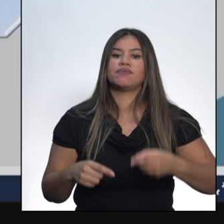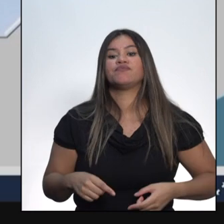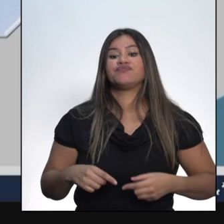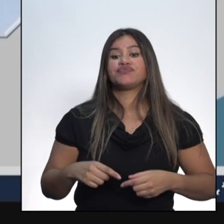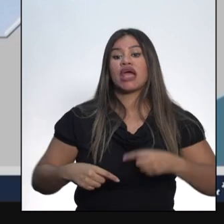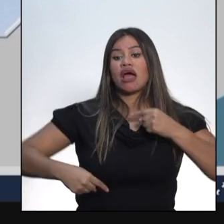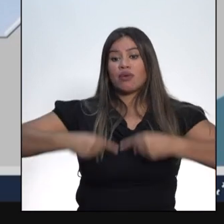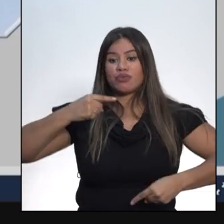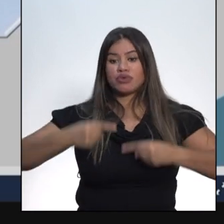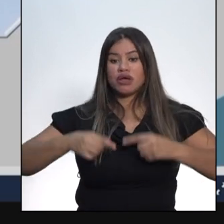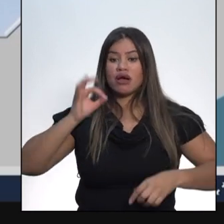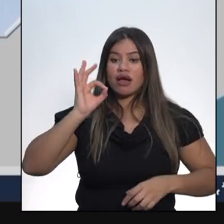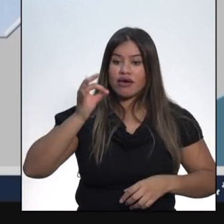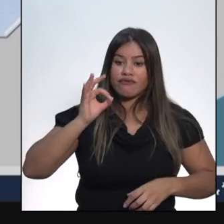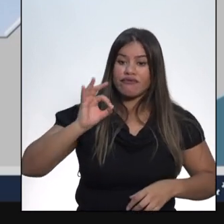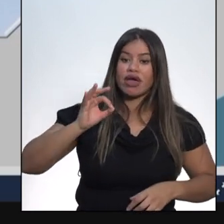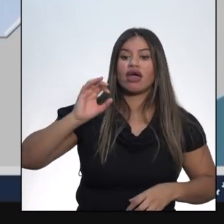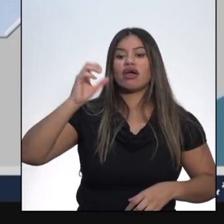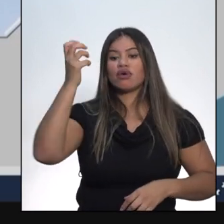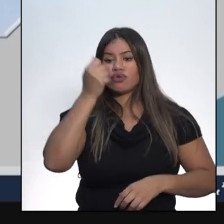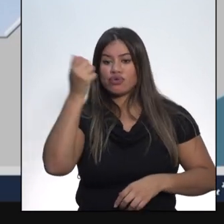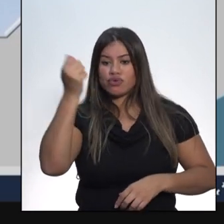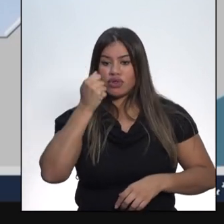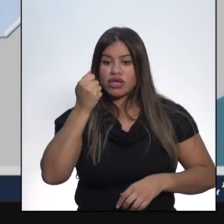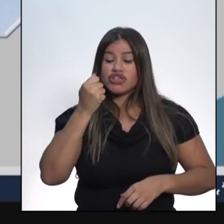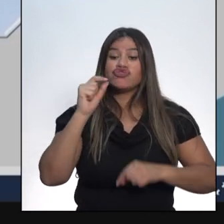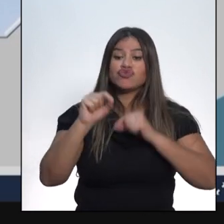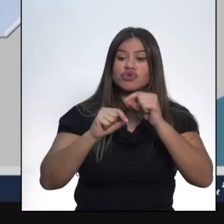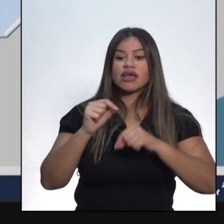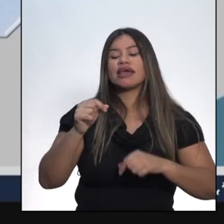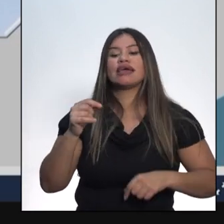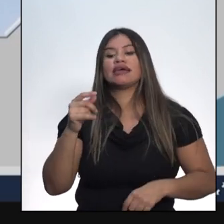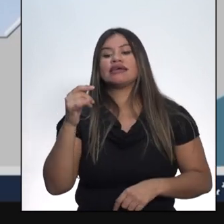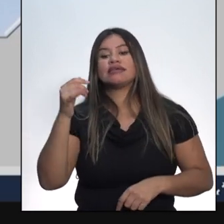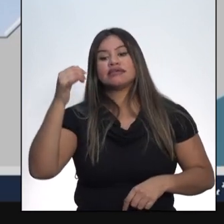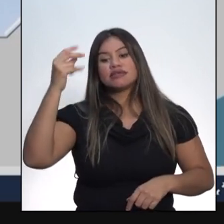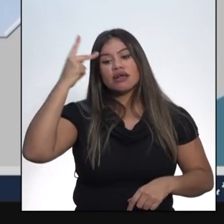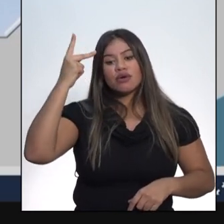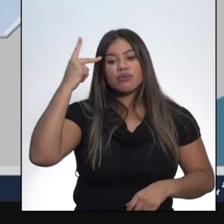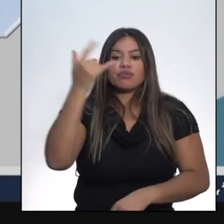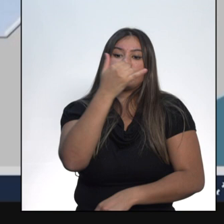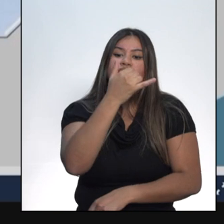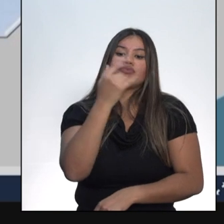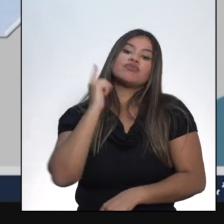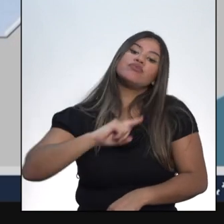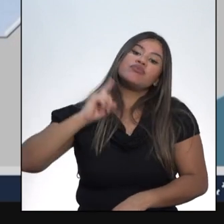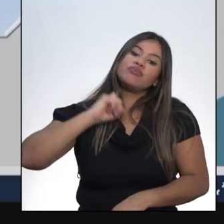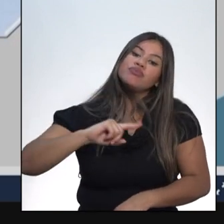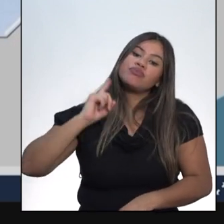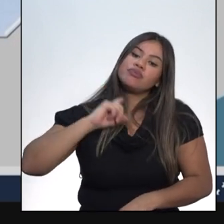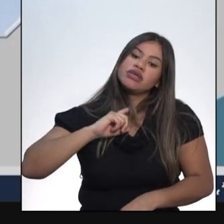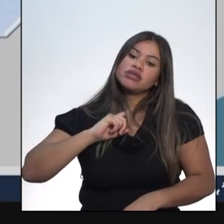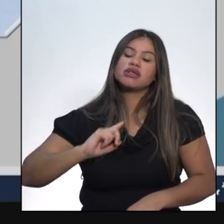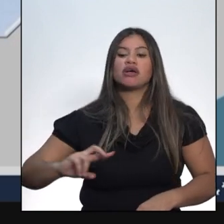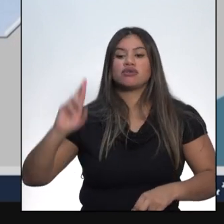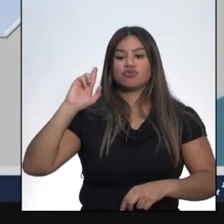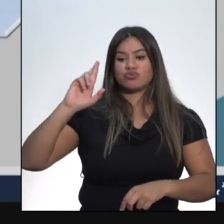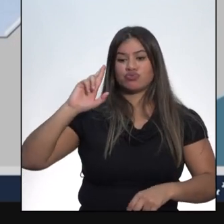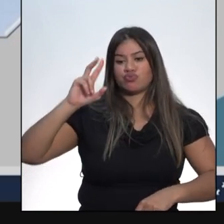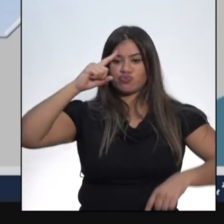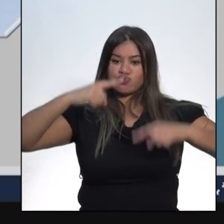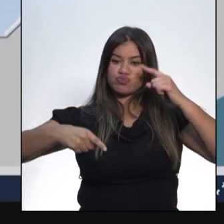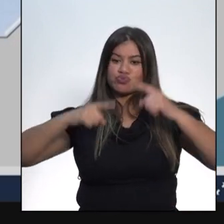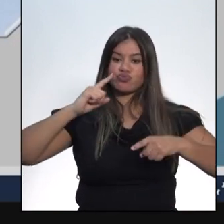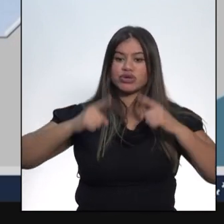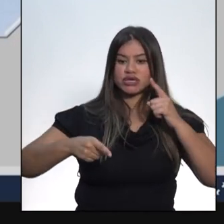leite levou ao predomínio dos estados de São Paulo e Minas Gerais no governo federal. Essas duas unidades federadas